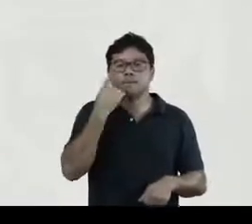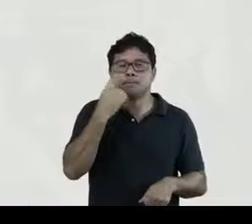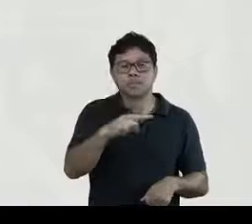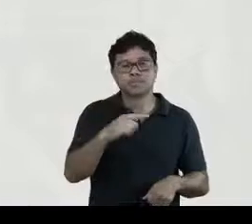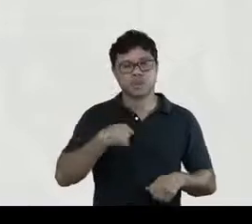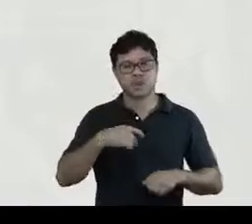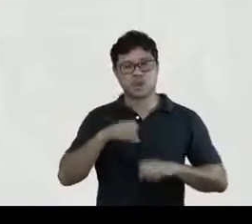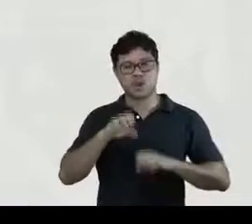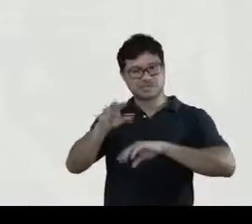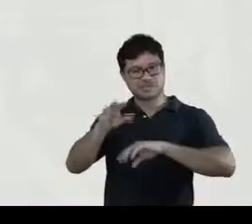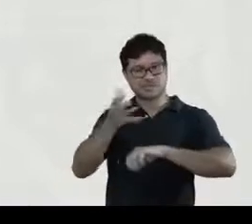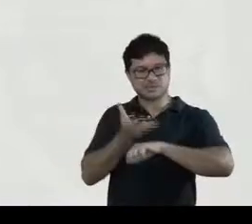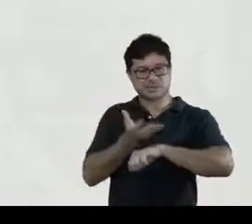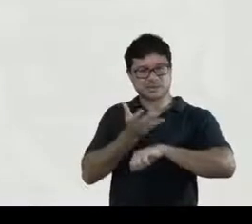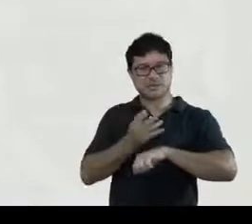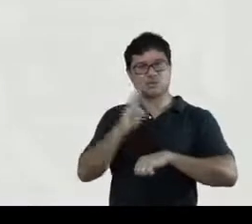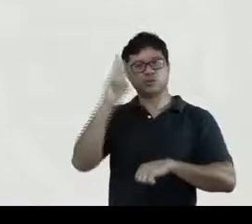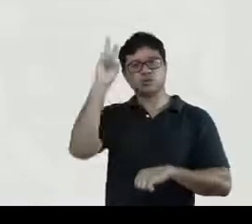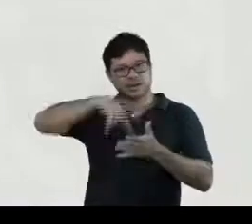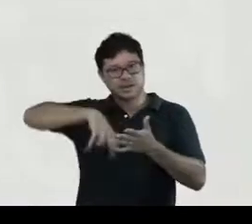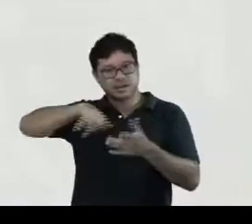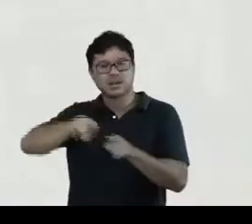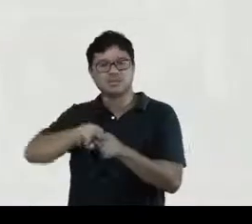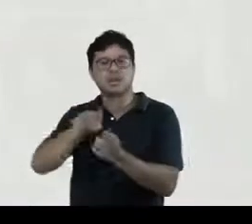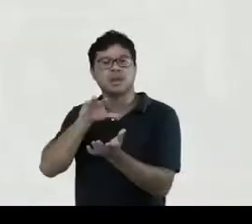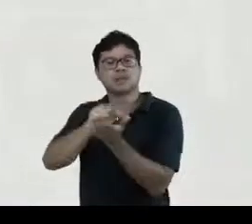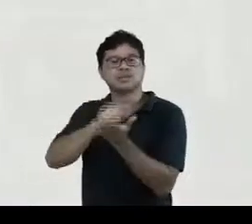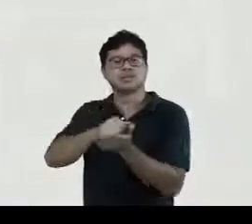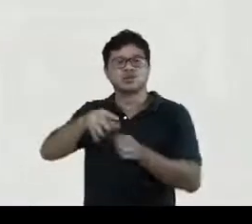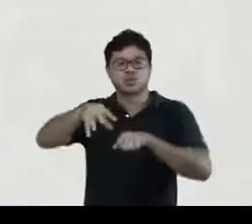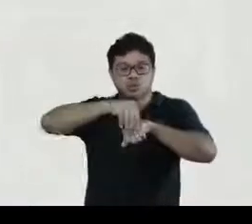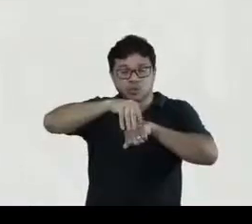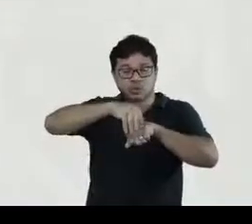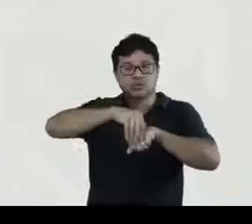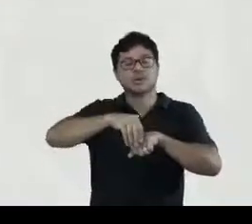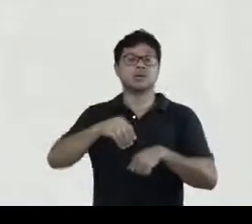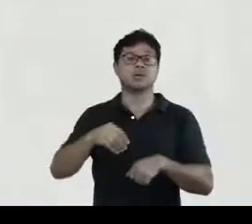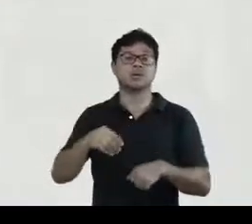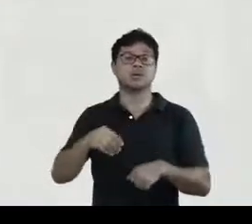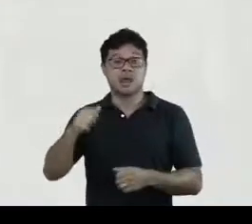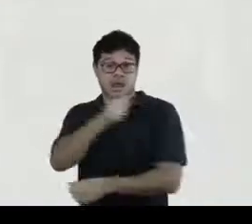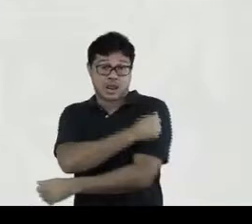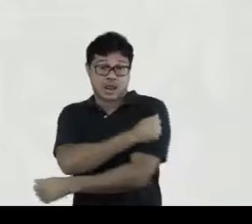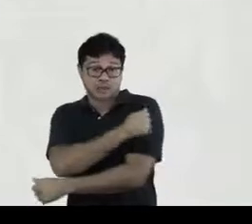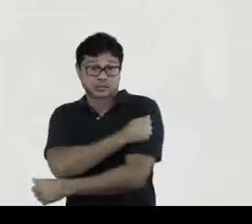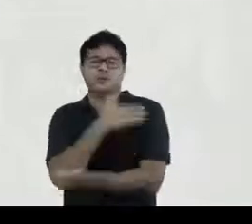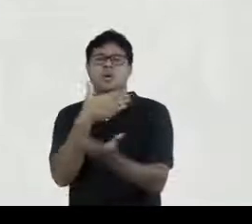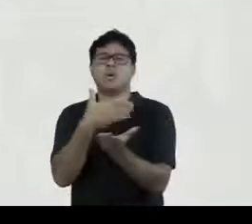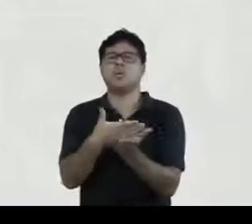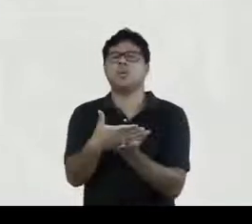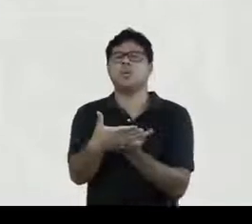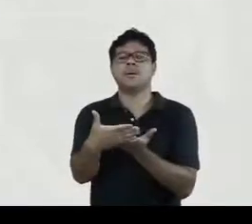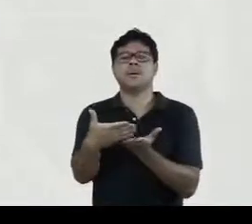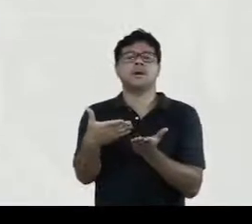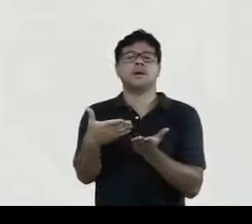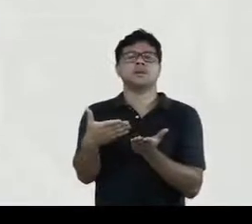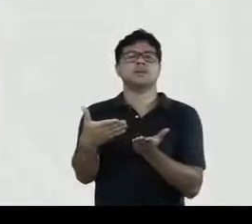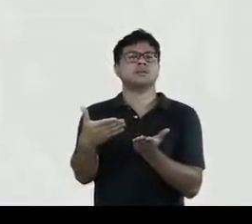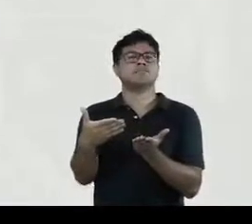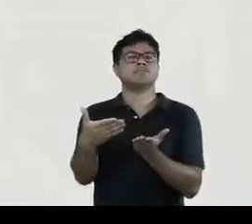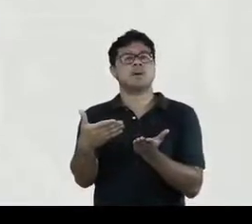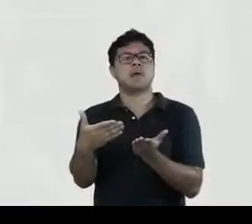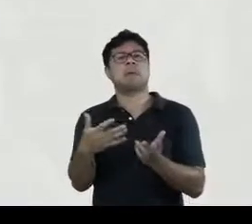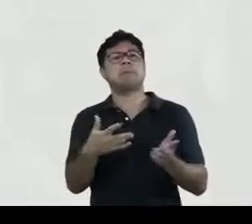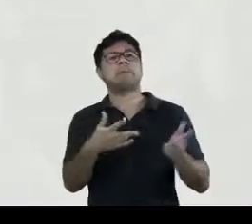eu ministro a disciplina de história da leitura e dos registros do conhecimento os nossos alunos iniciam sem